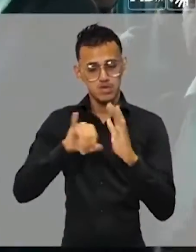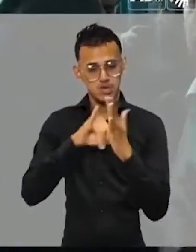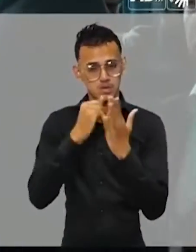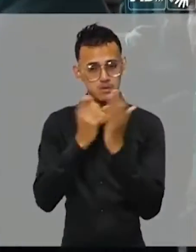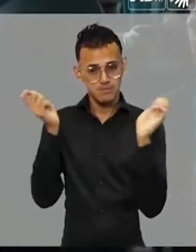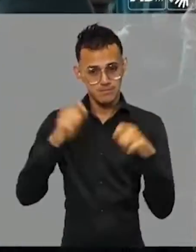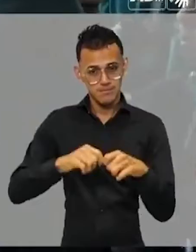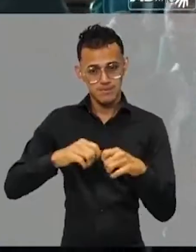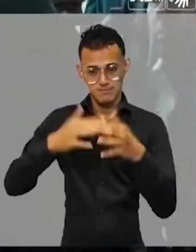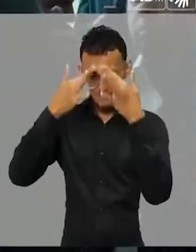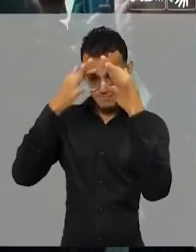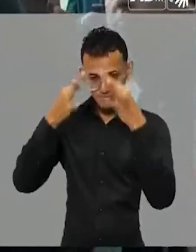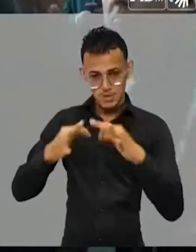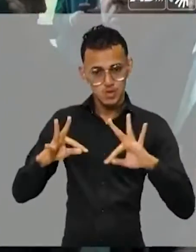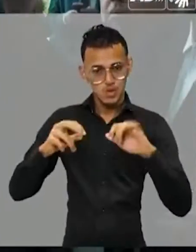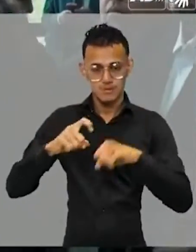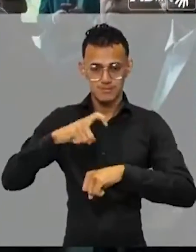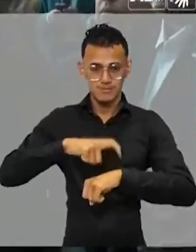em todos os momentos.